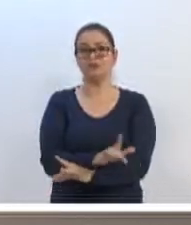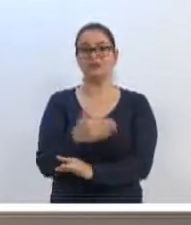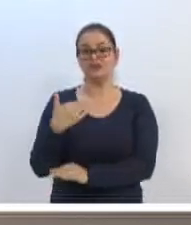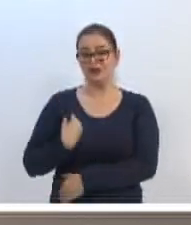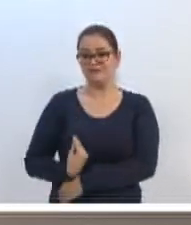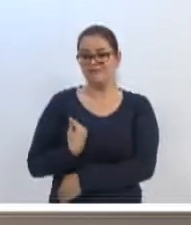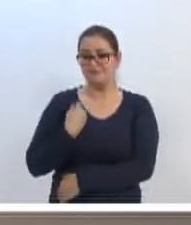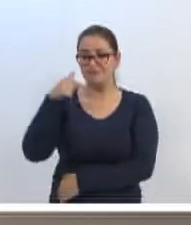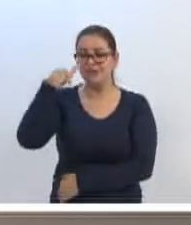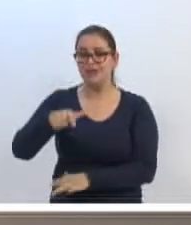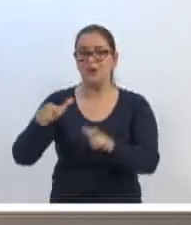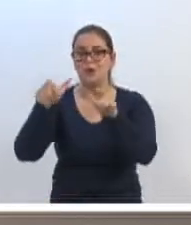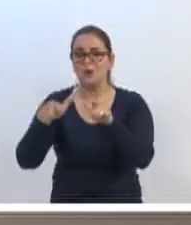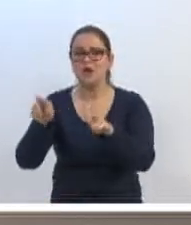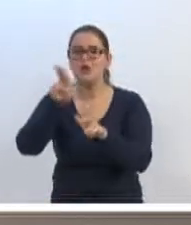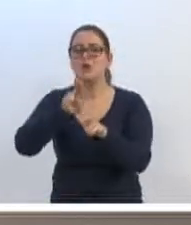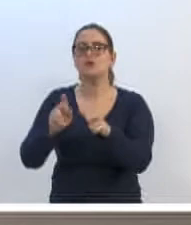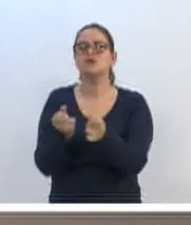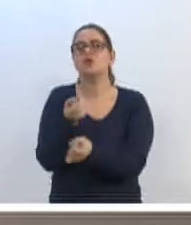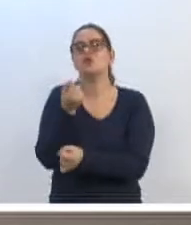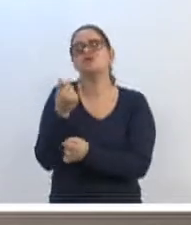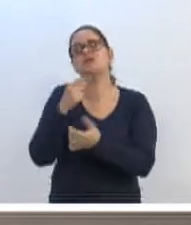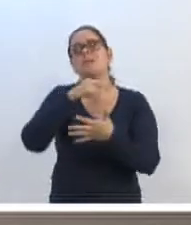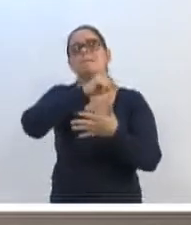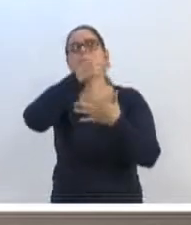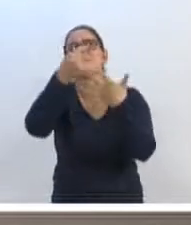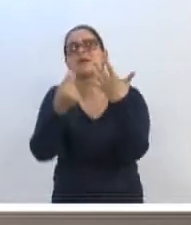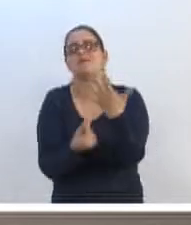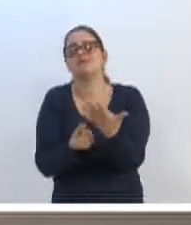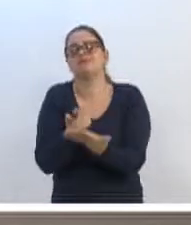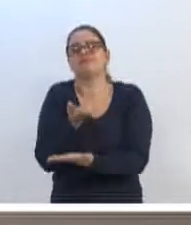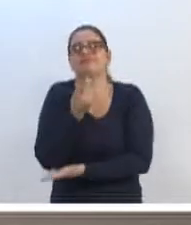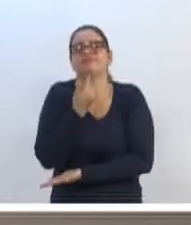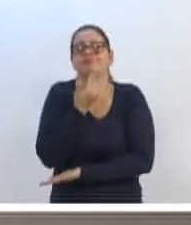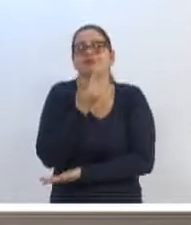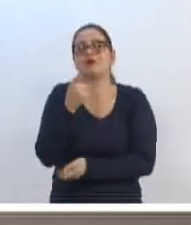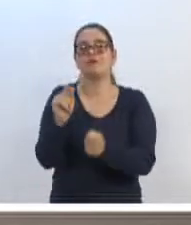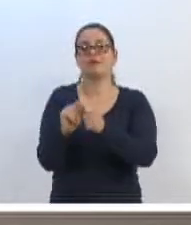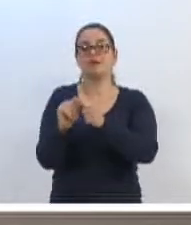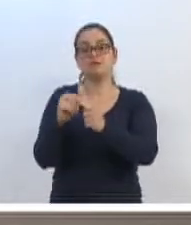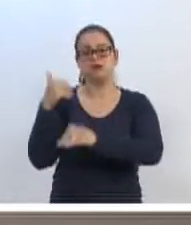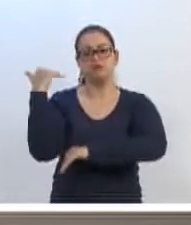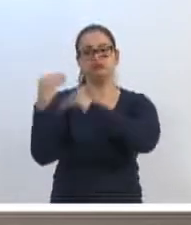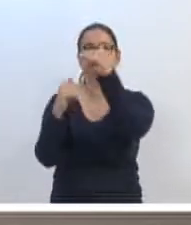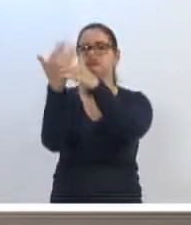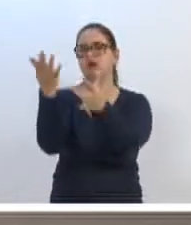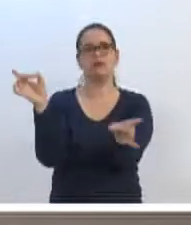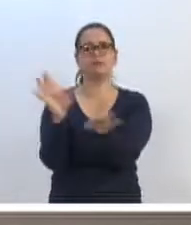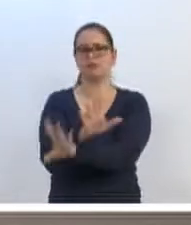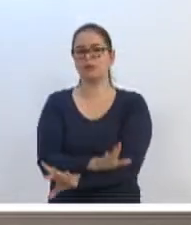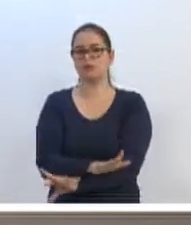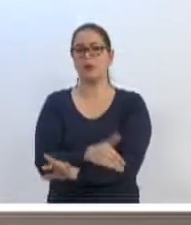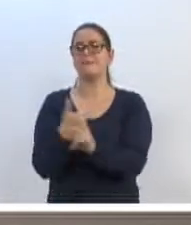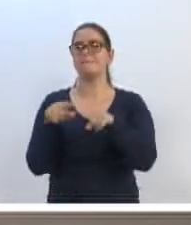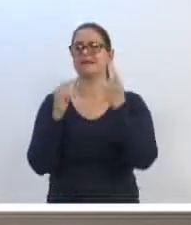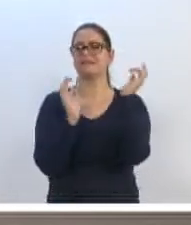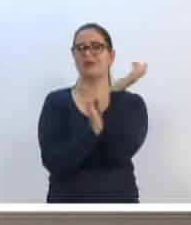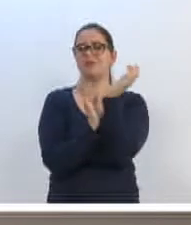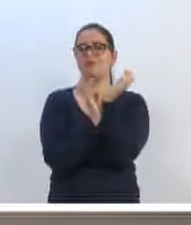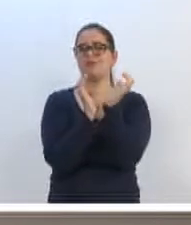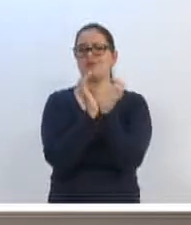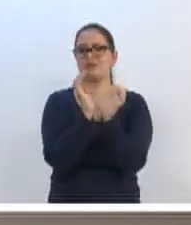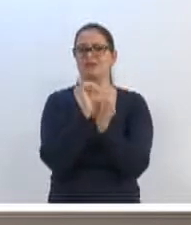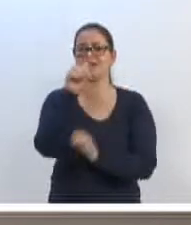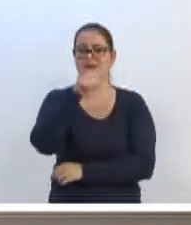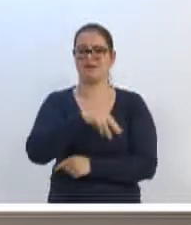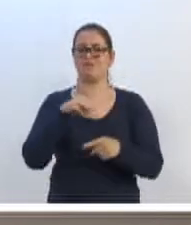naquele lugar, já usam alguns benefícios, não tem mais o que fazer, tem que fazer a coisa andar. Infelizmente, a burocracia, muitas vezes,